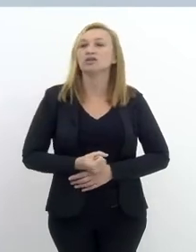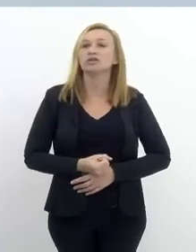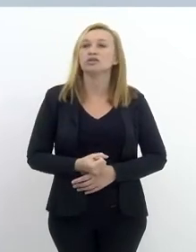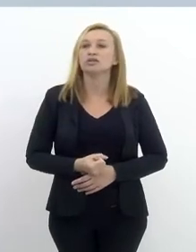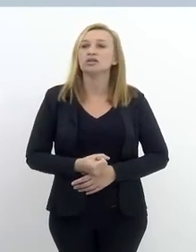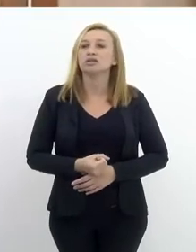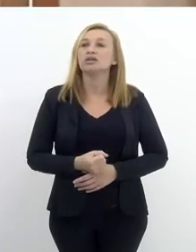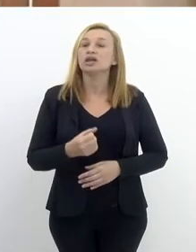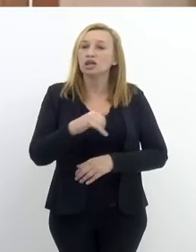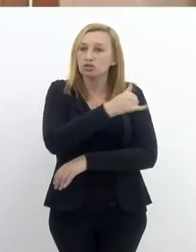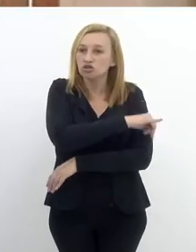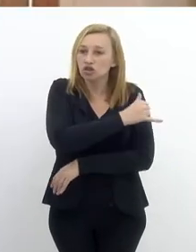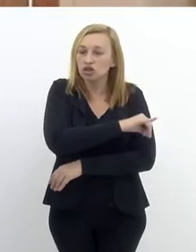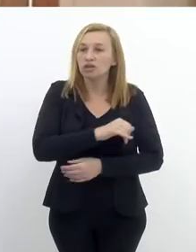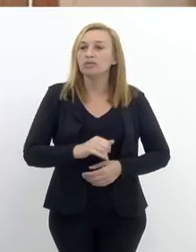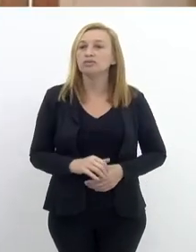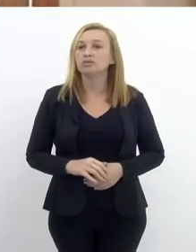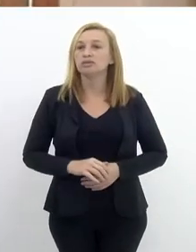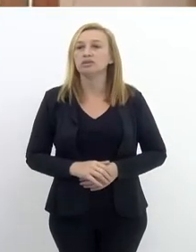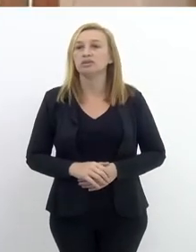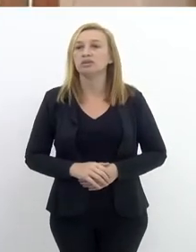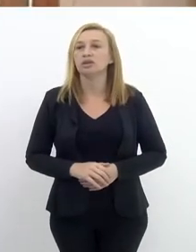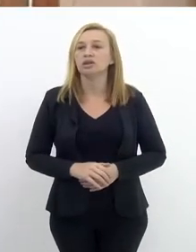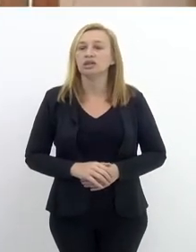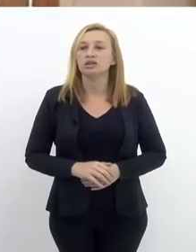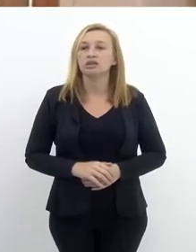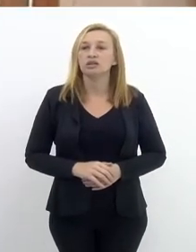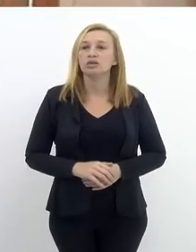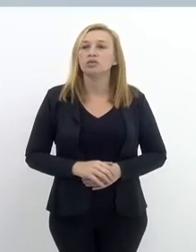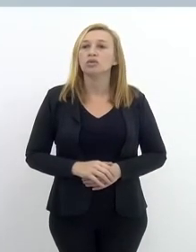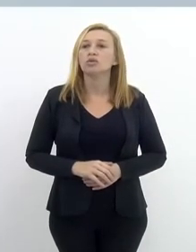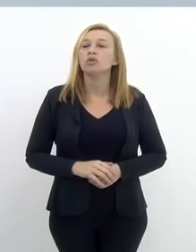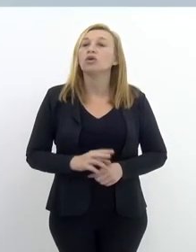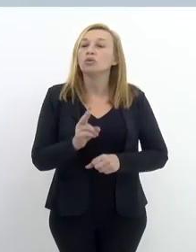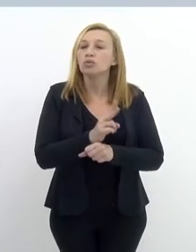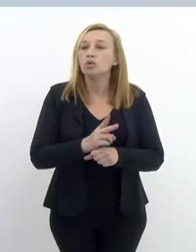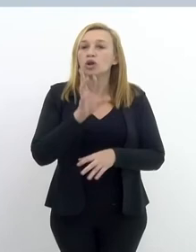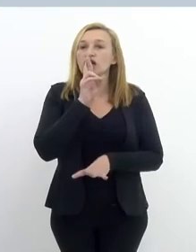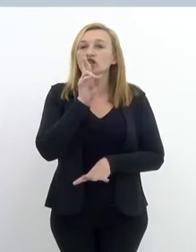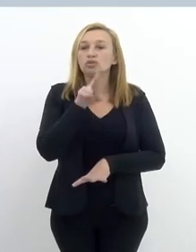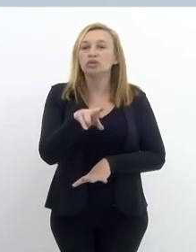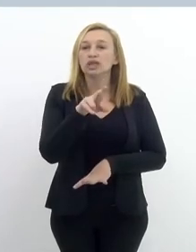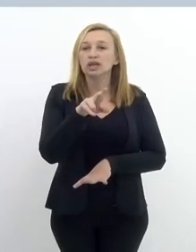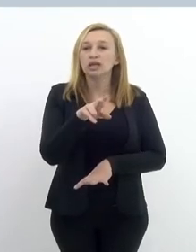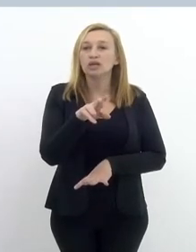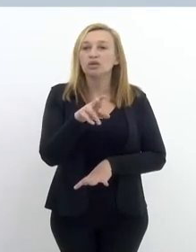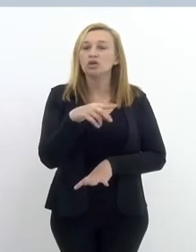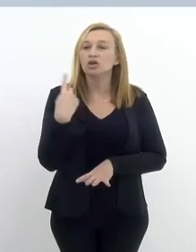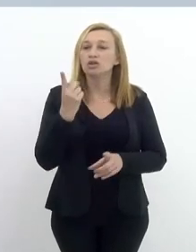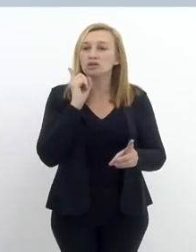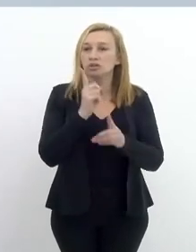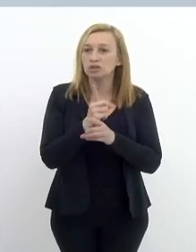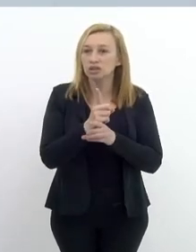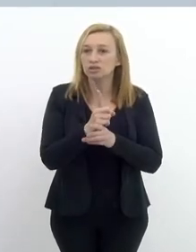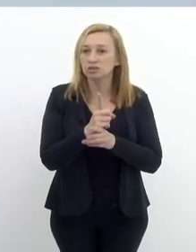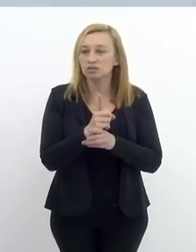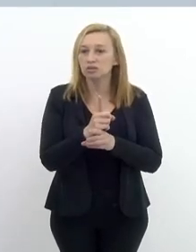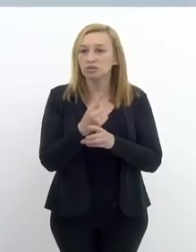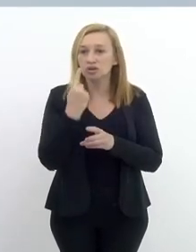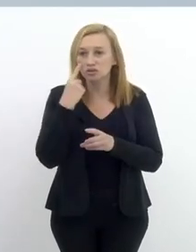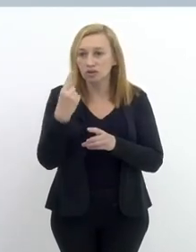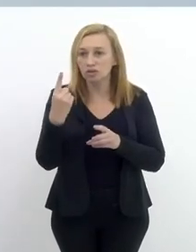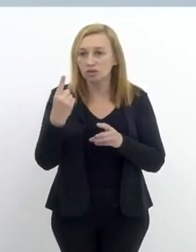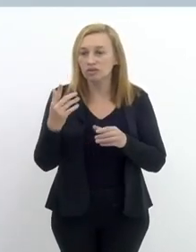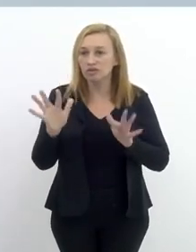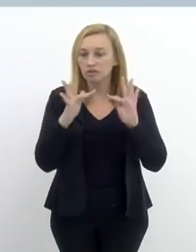gente tem outros programas de FIA que, de alguma maneira, Rio de Janeiro, que, de alguma maneira, também procuram responder ao